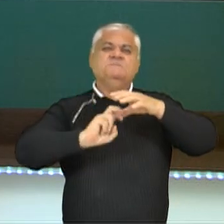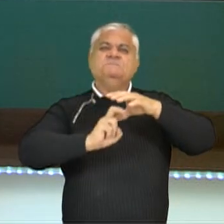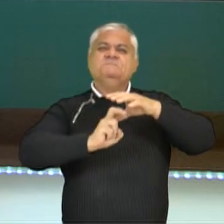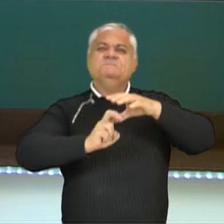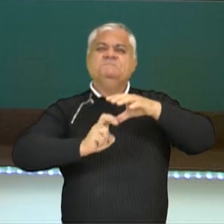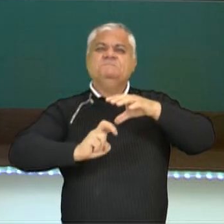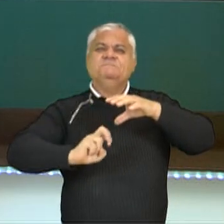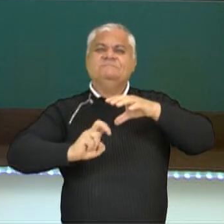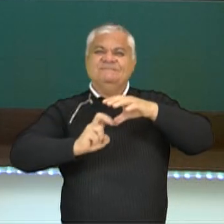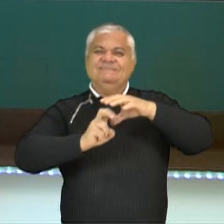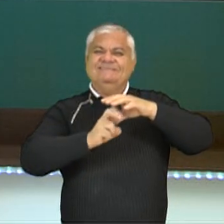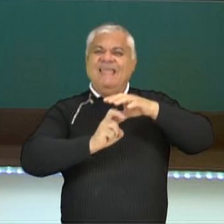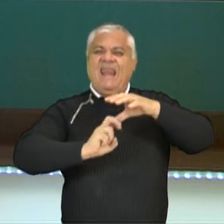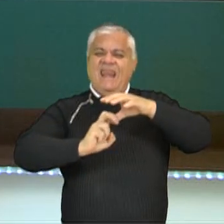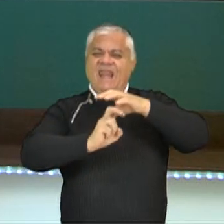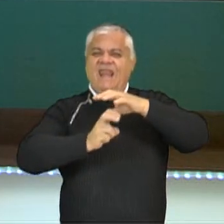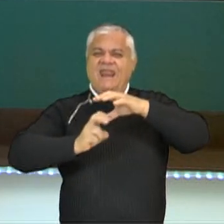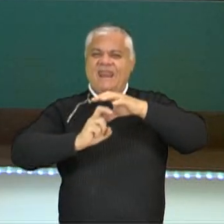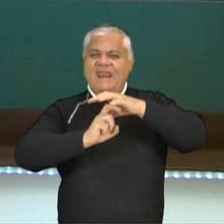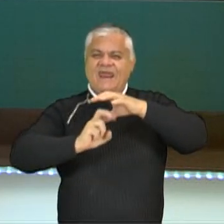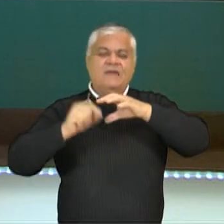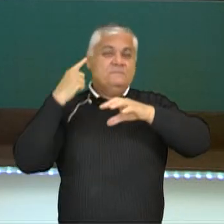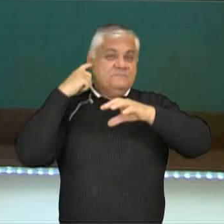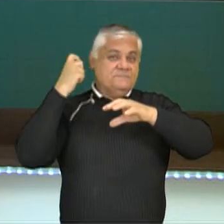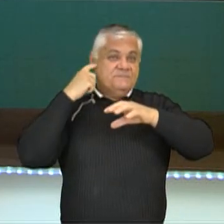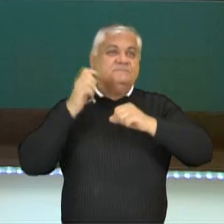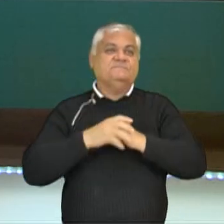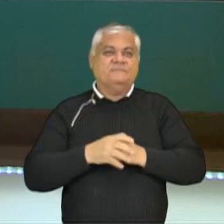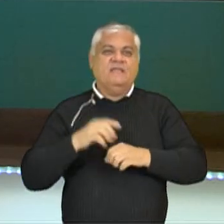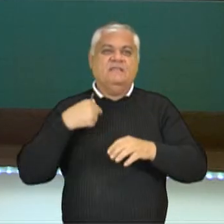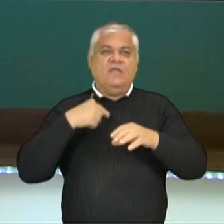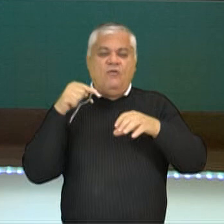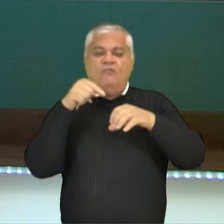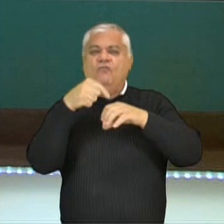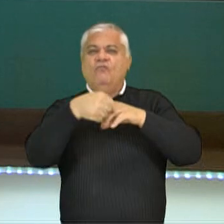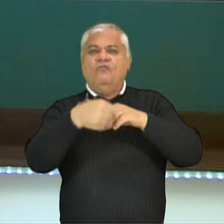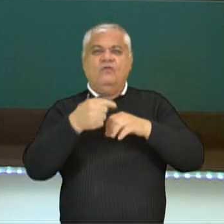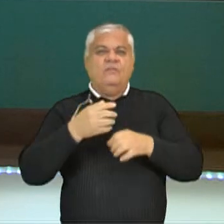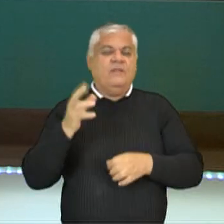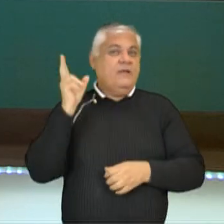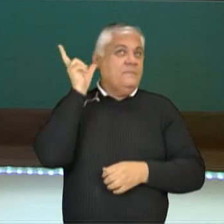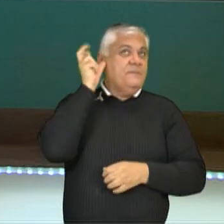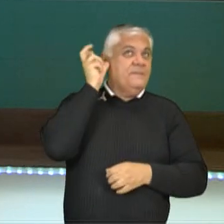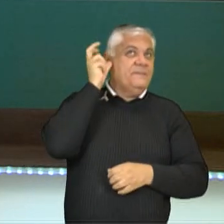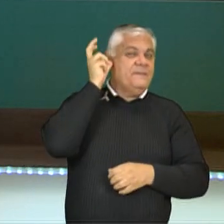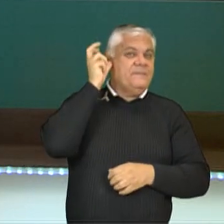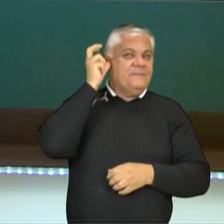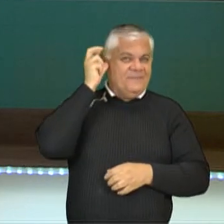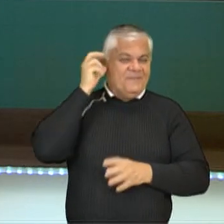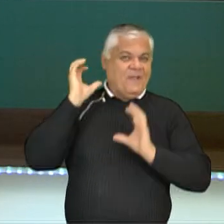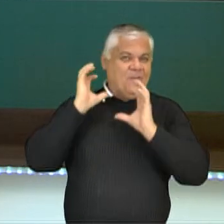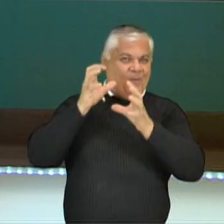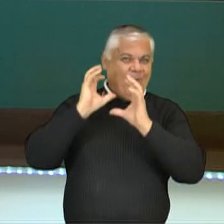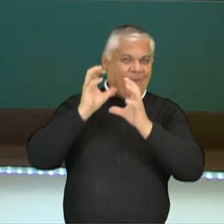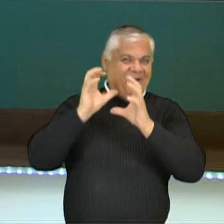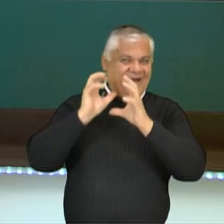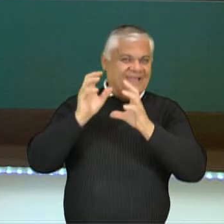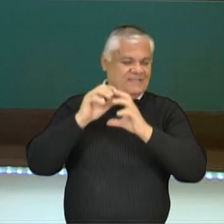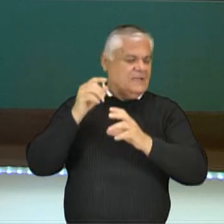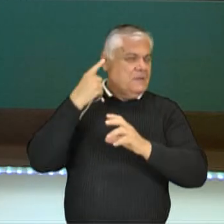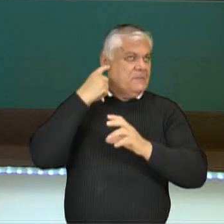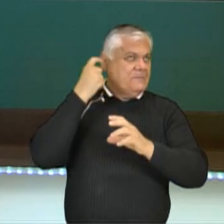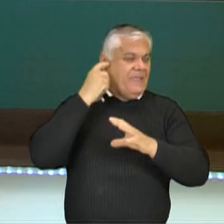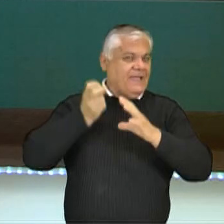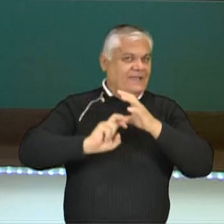um chocalho que fica dentro dela. E daí tem esses furos para que o barulho saia. Então, como é um esporte que utiliza da questão